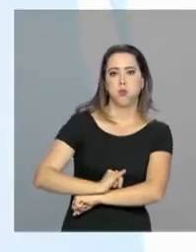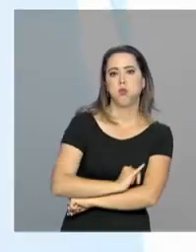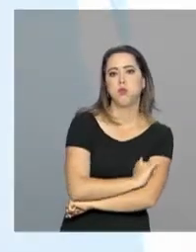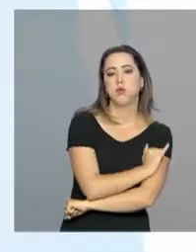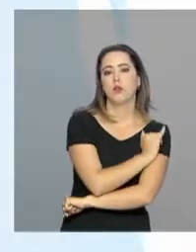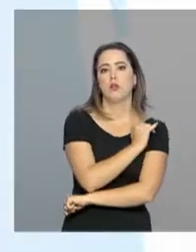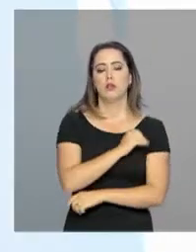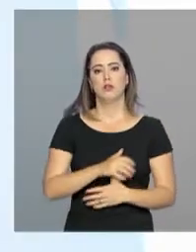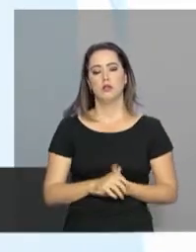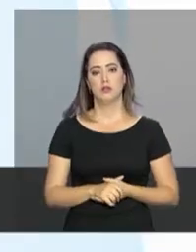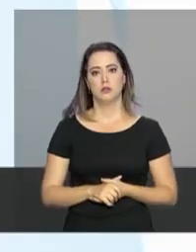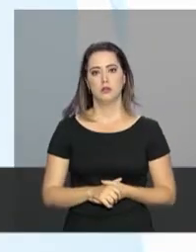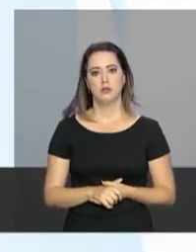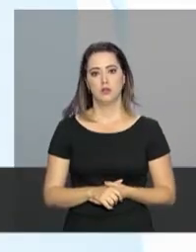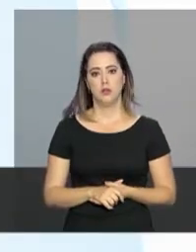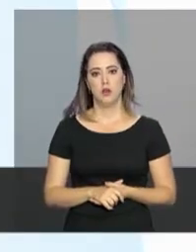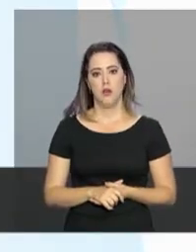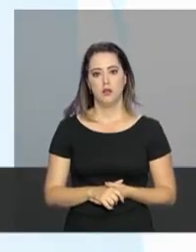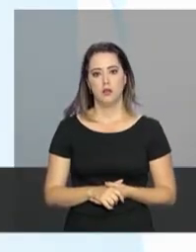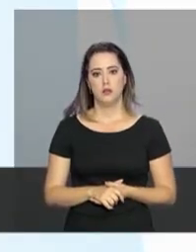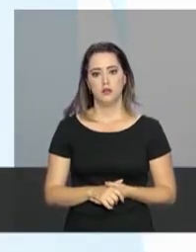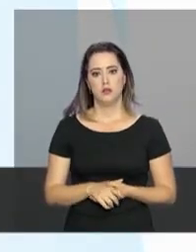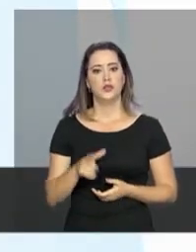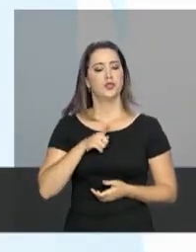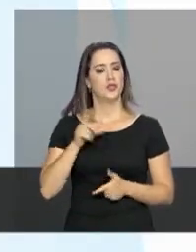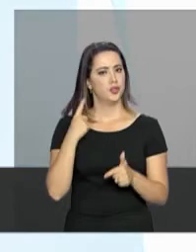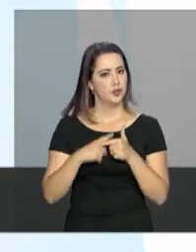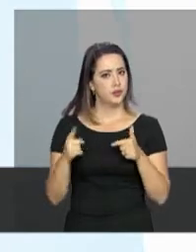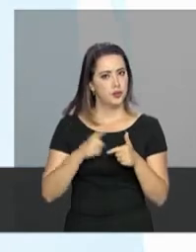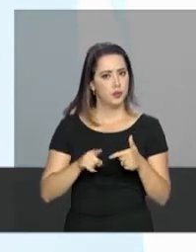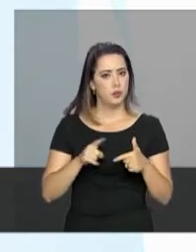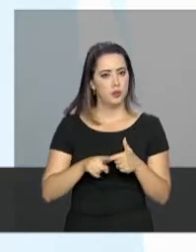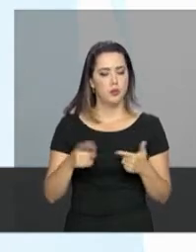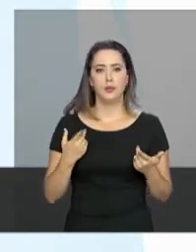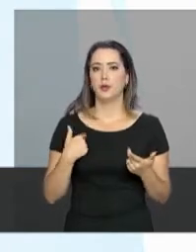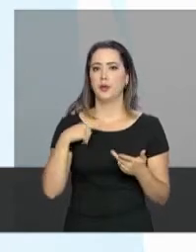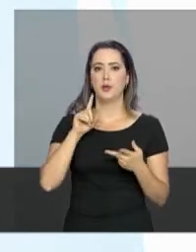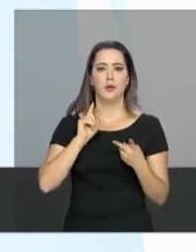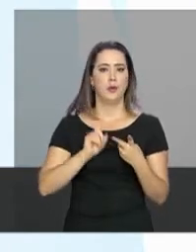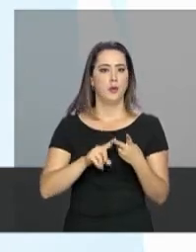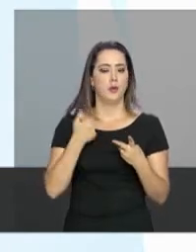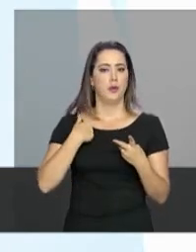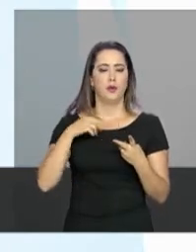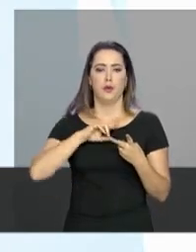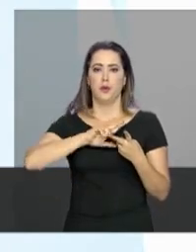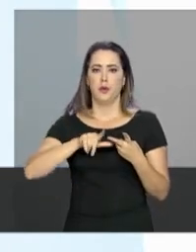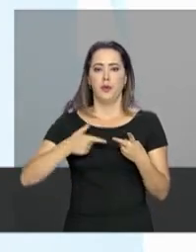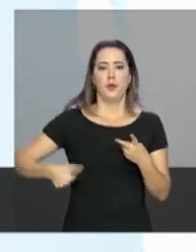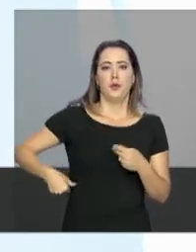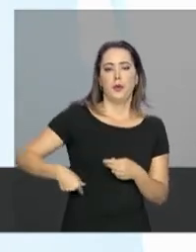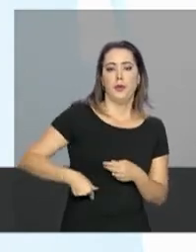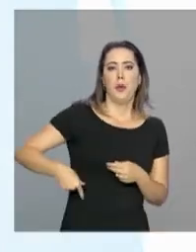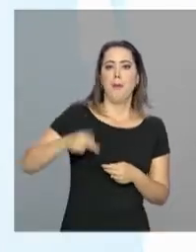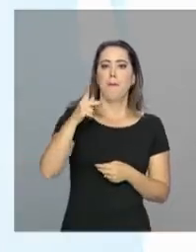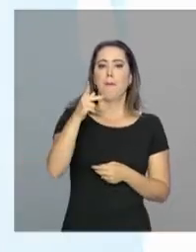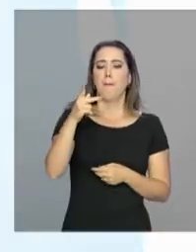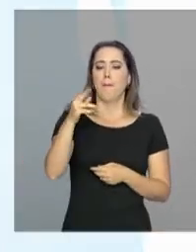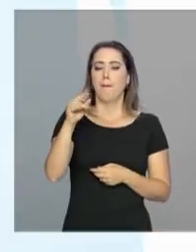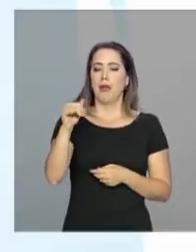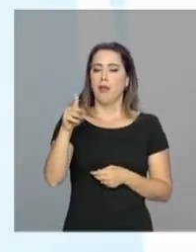tive um problema com toda uma questão do excesso de gordura no corpo. Então, veio estetose, pedra na vesícula,